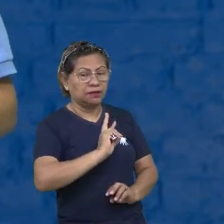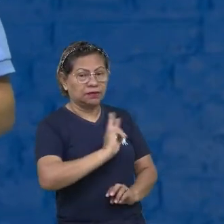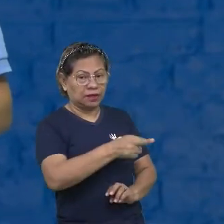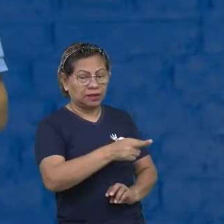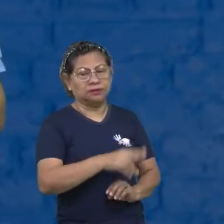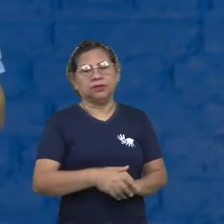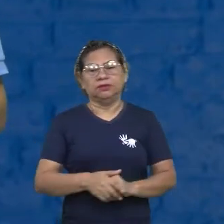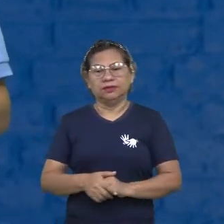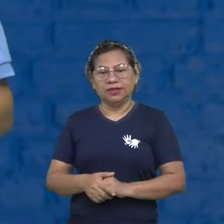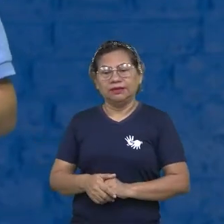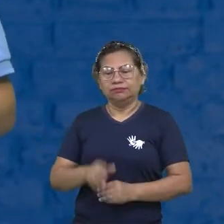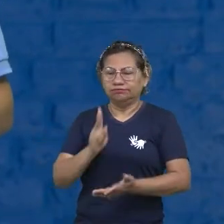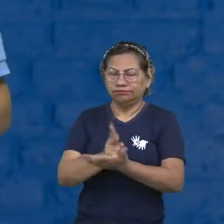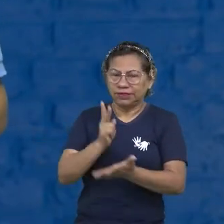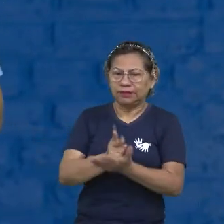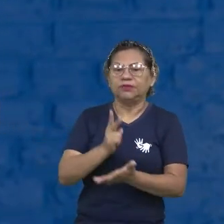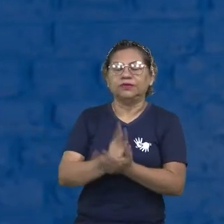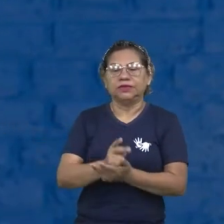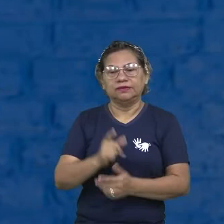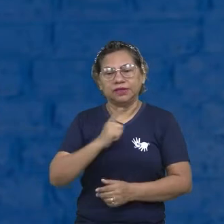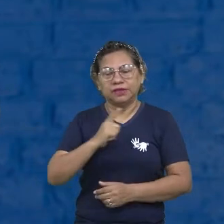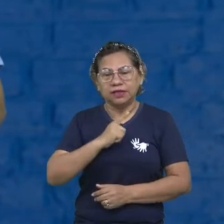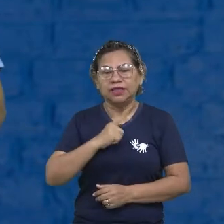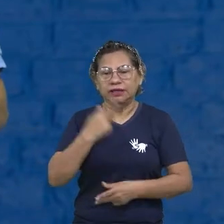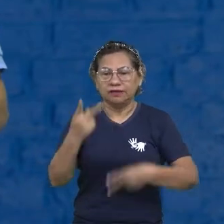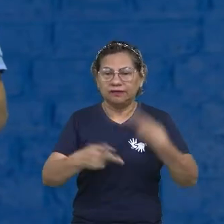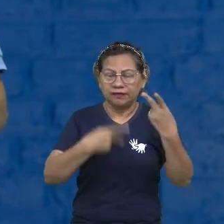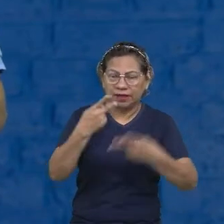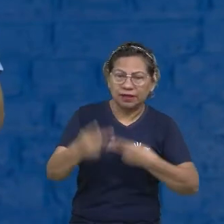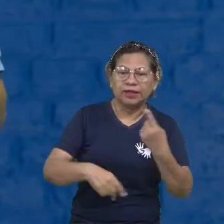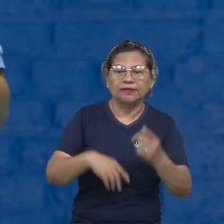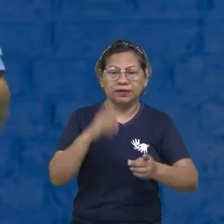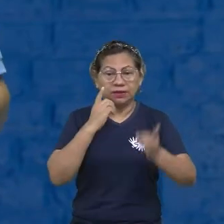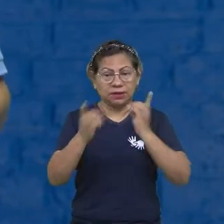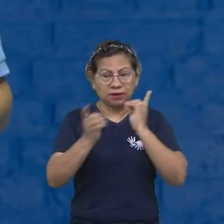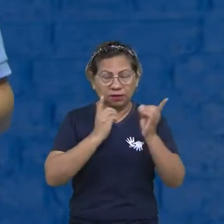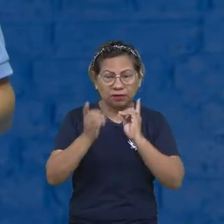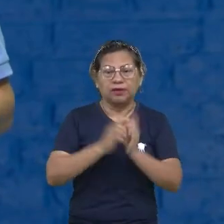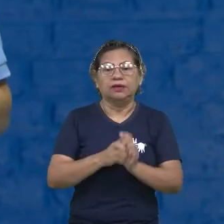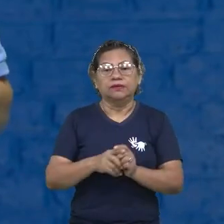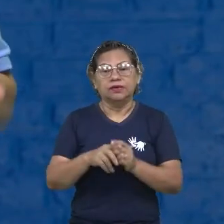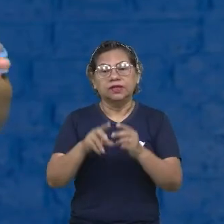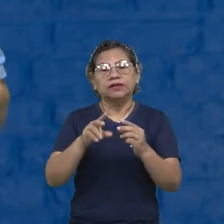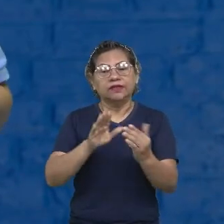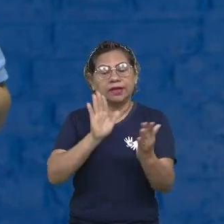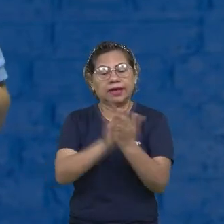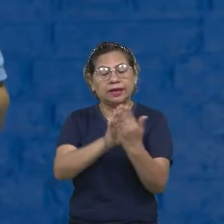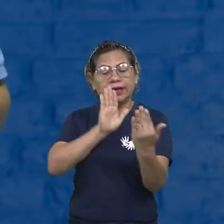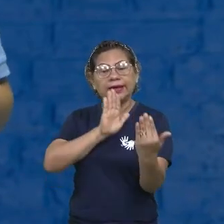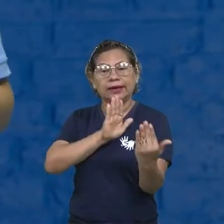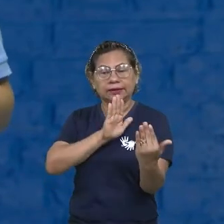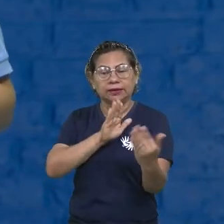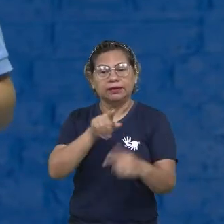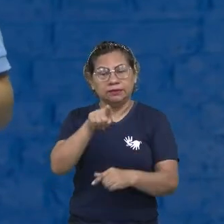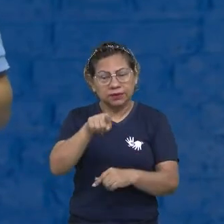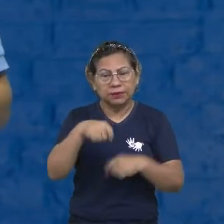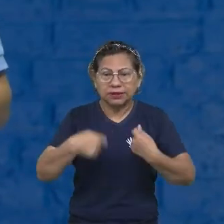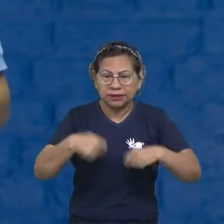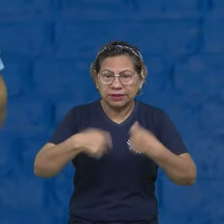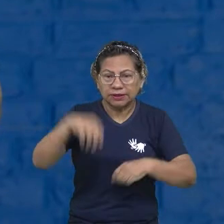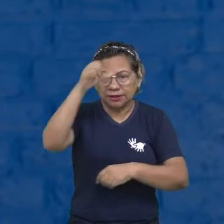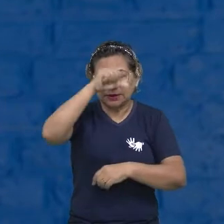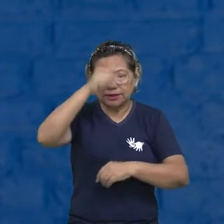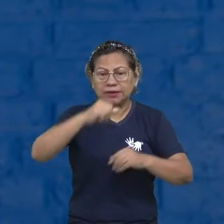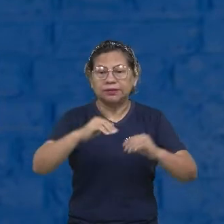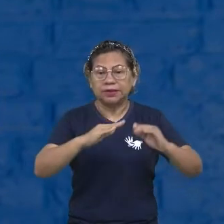dialogar, você vai ter que conversar, você vai ter que olhar olho no olho. E se você não desenvolver isso na escola, muitos não vão